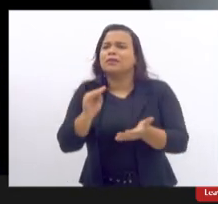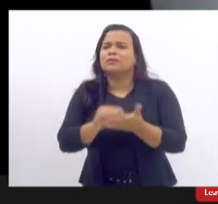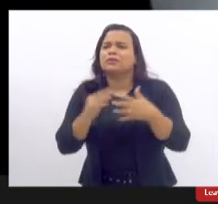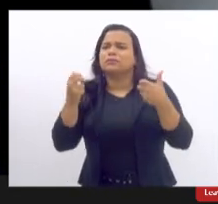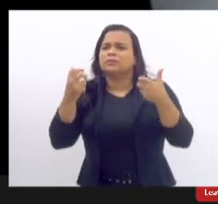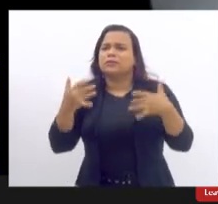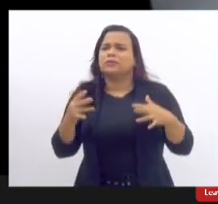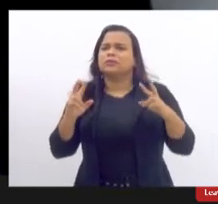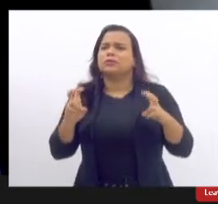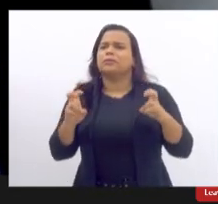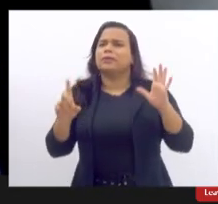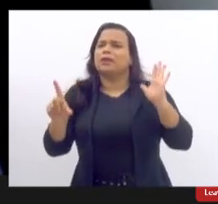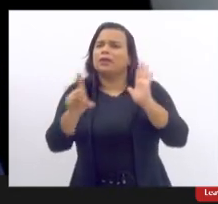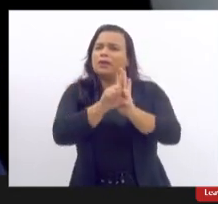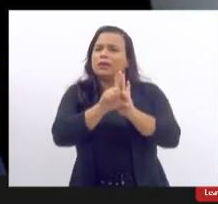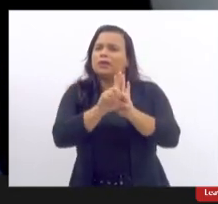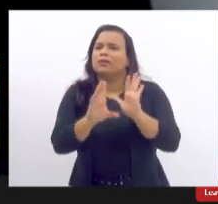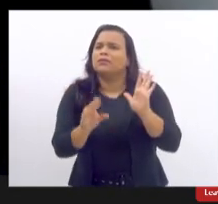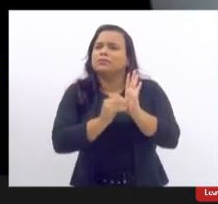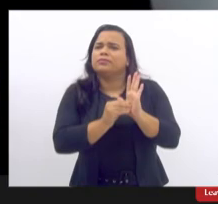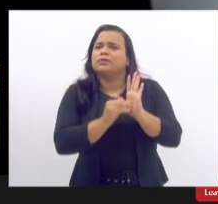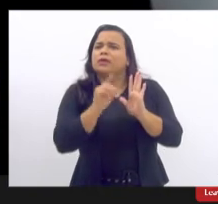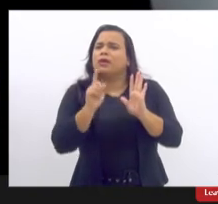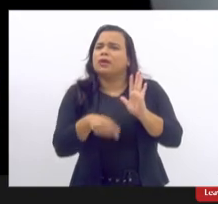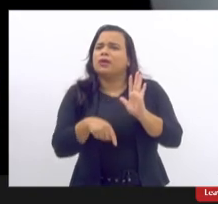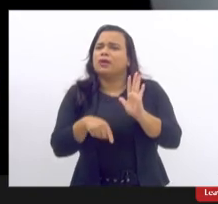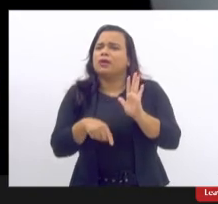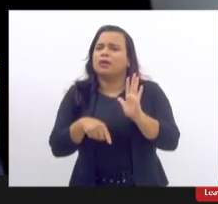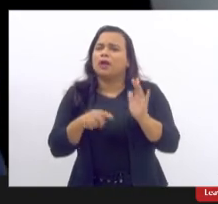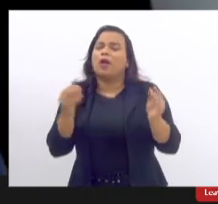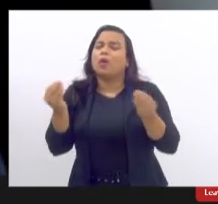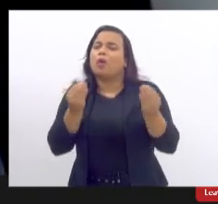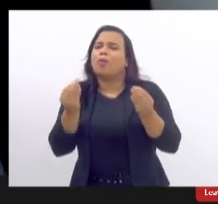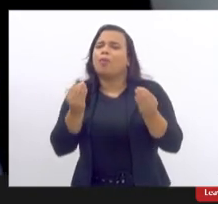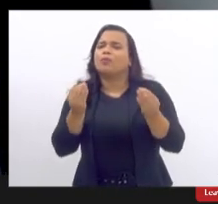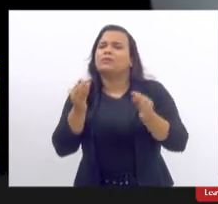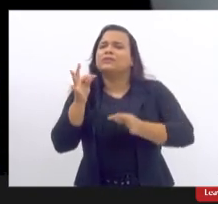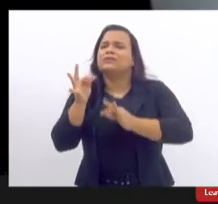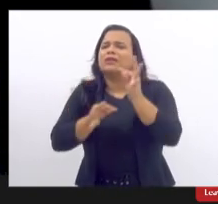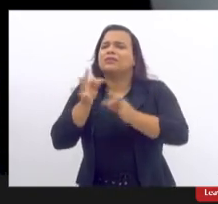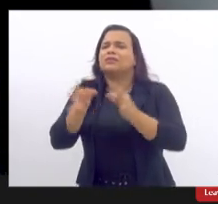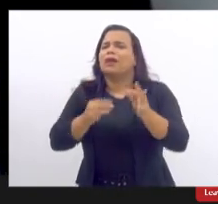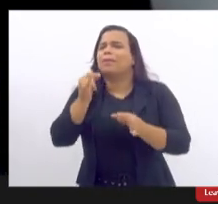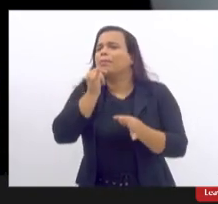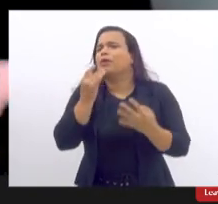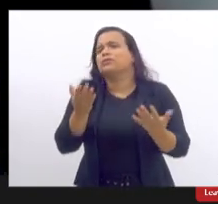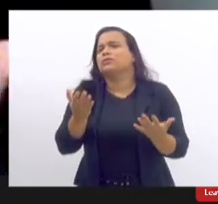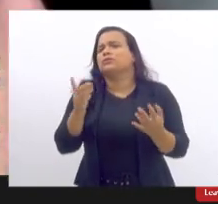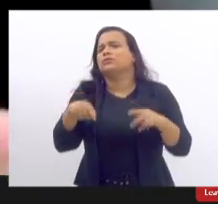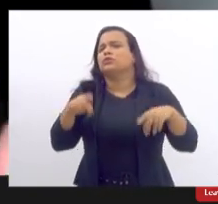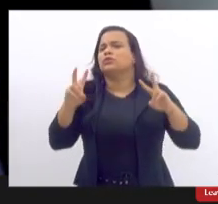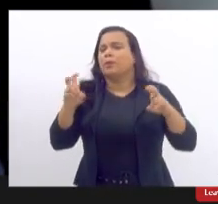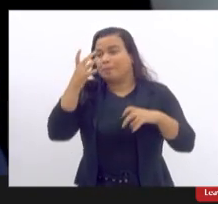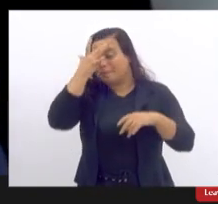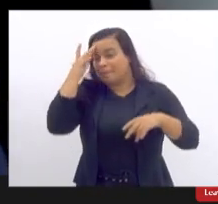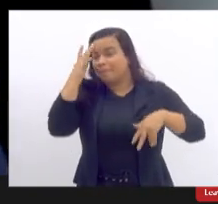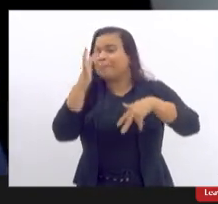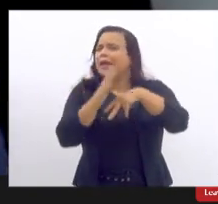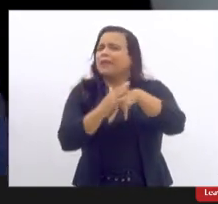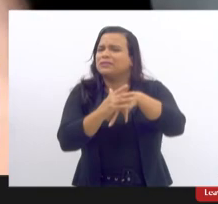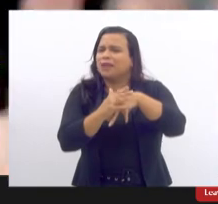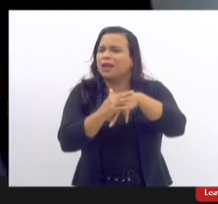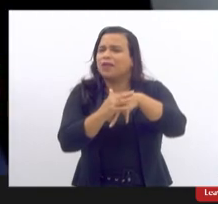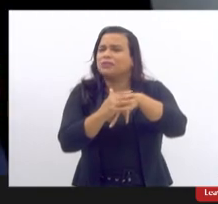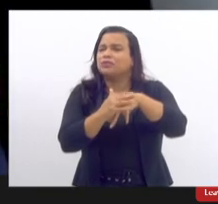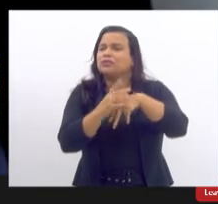lei é sobre como que vocês gostariam de tratar por exemplo a questão de pacientes que